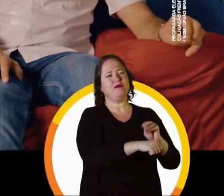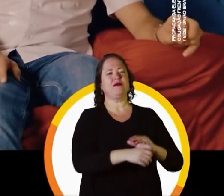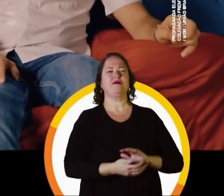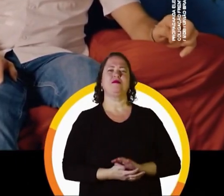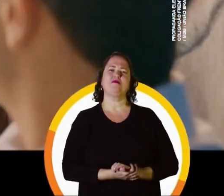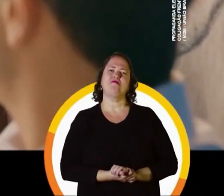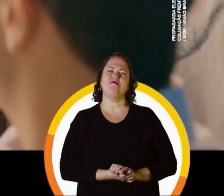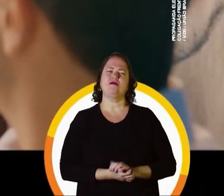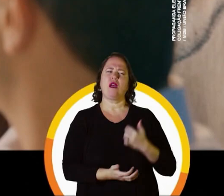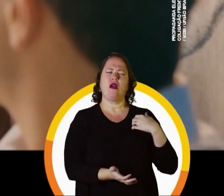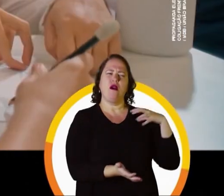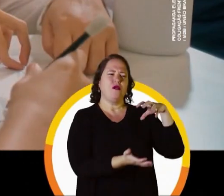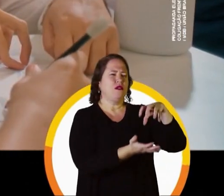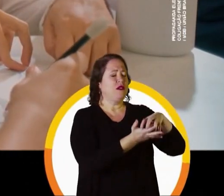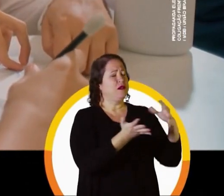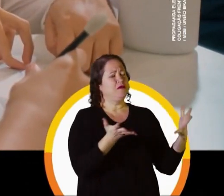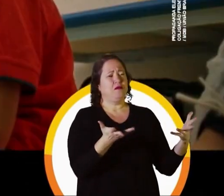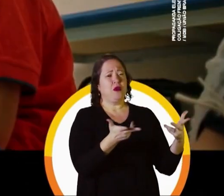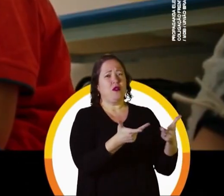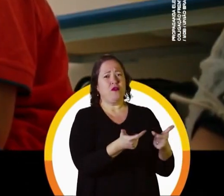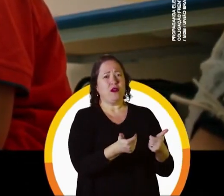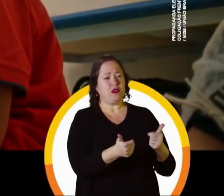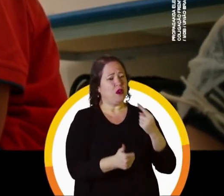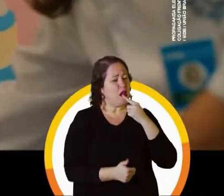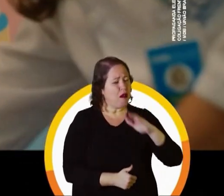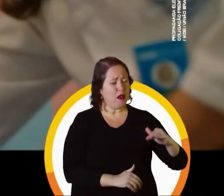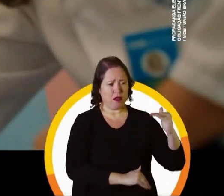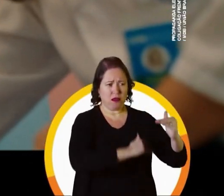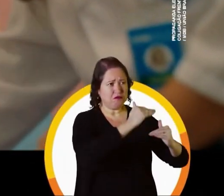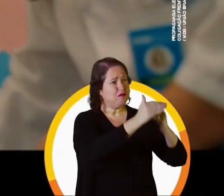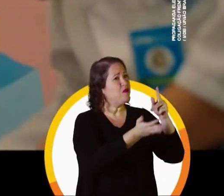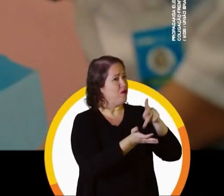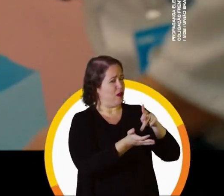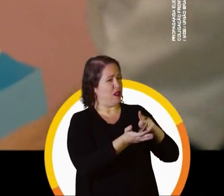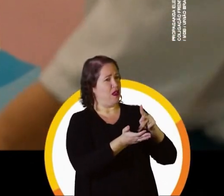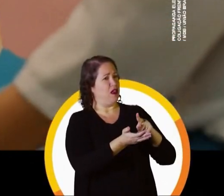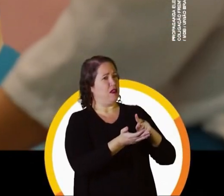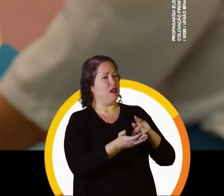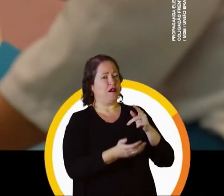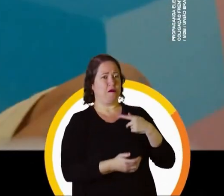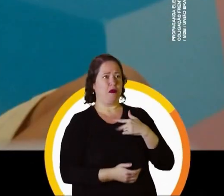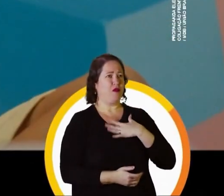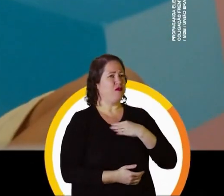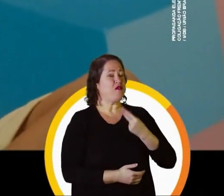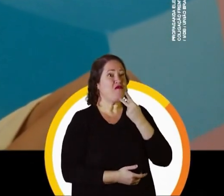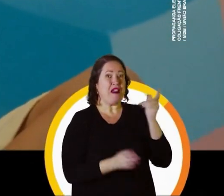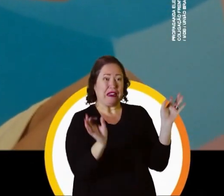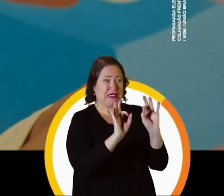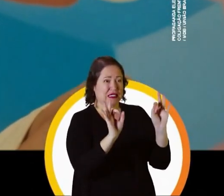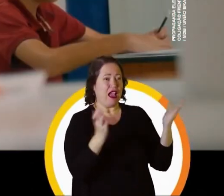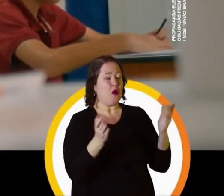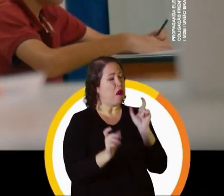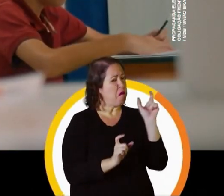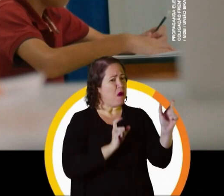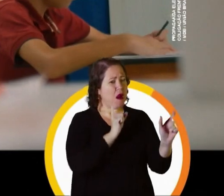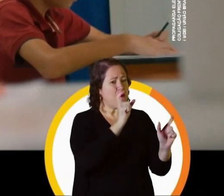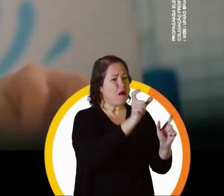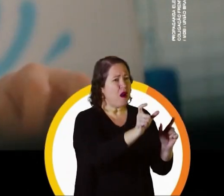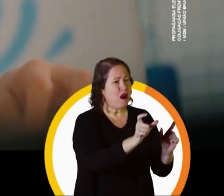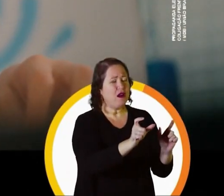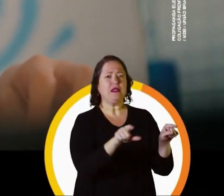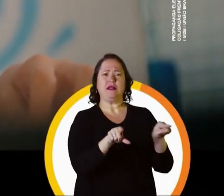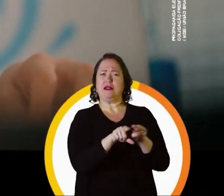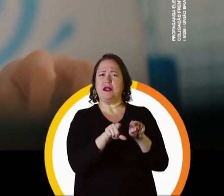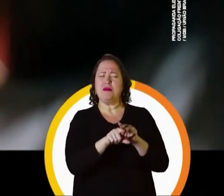que apareceu o Cicentro, foi uma maravilha. Os meninos estão evoluindo muito mesmo. Arthur não falava. Agora ele está falando várias palavras. Caleb